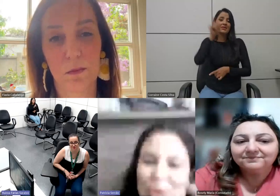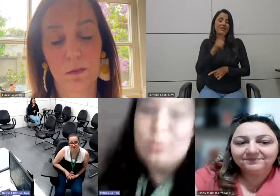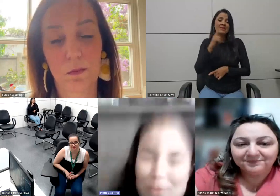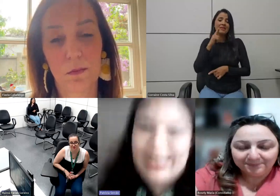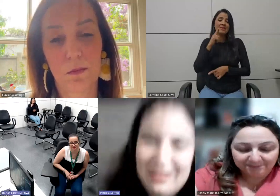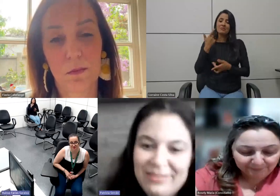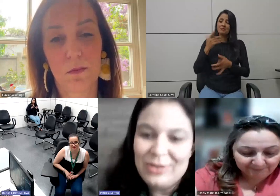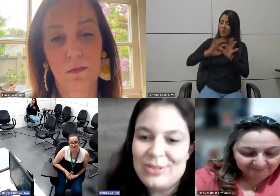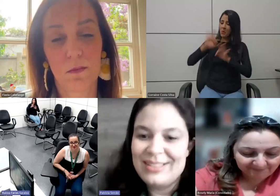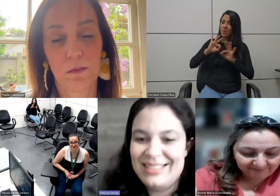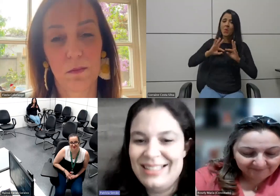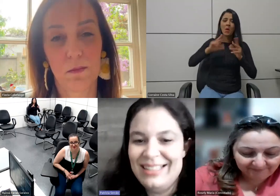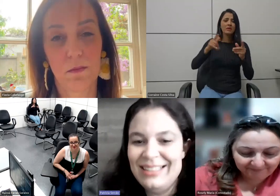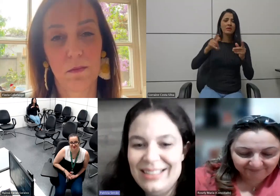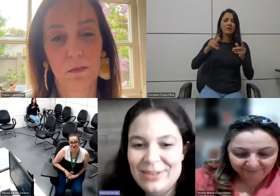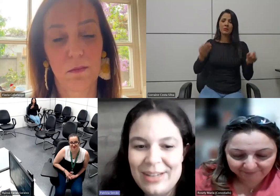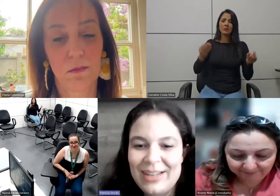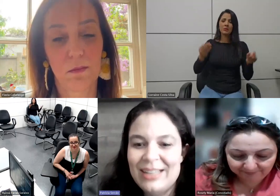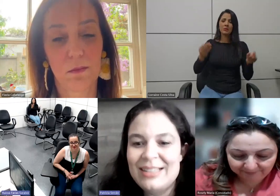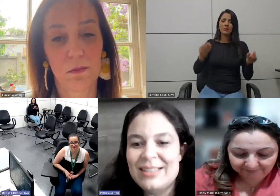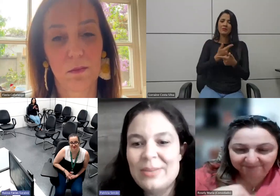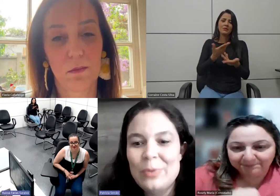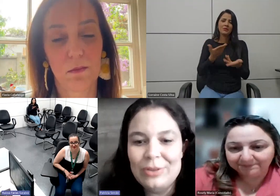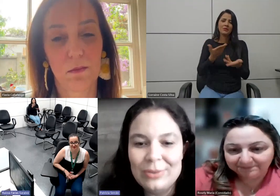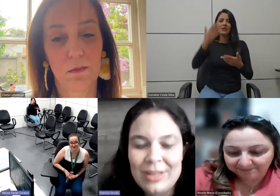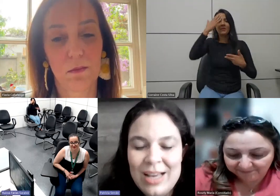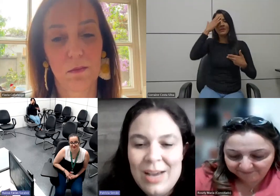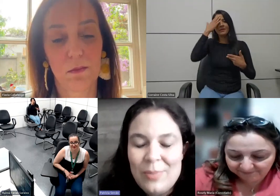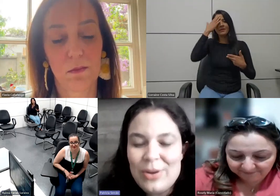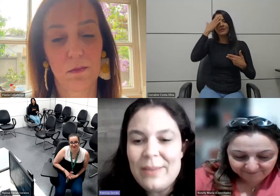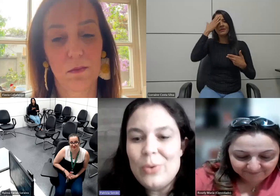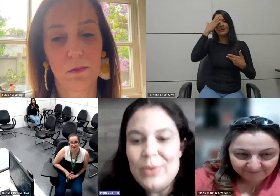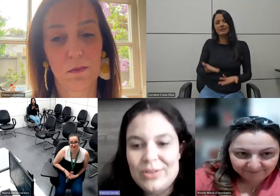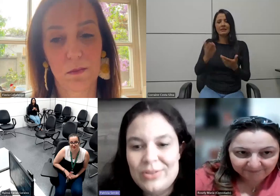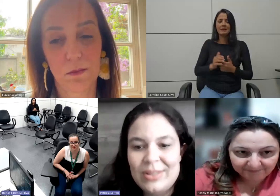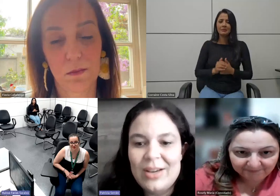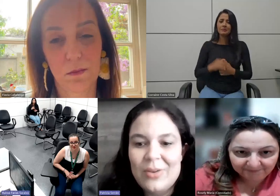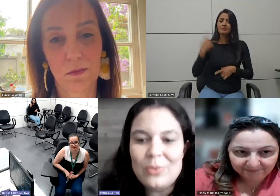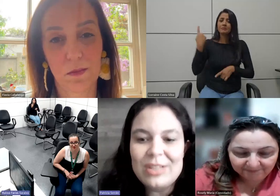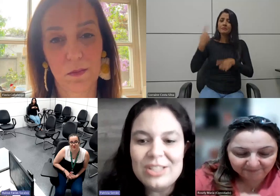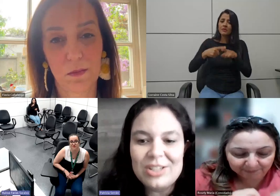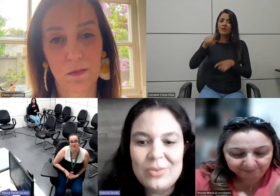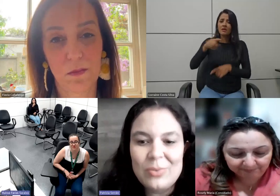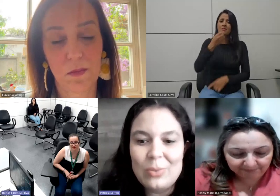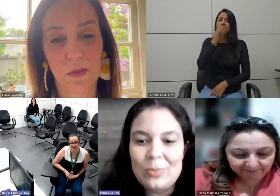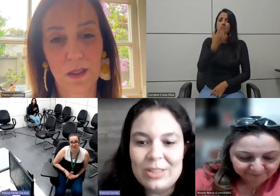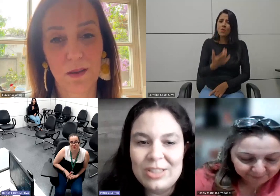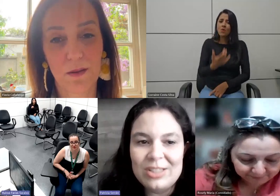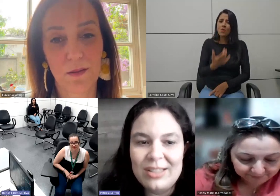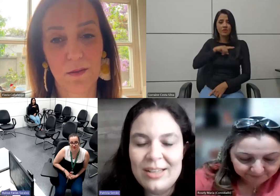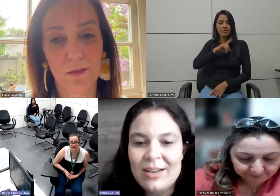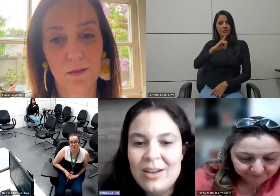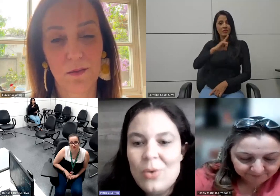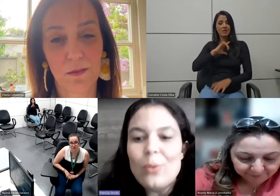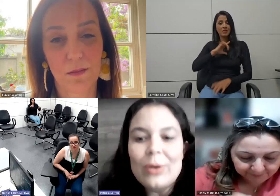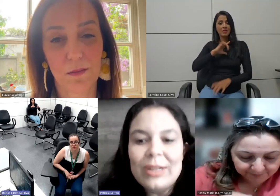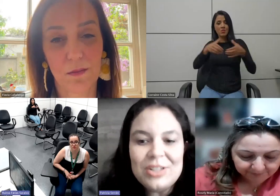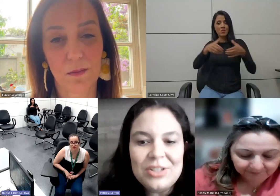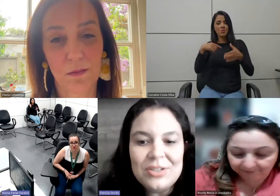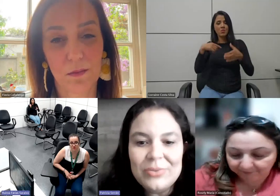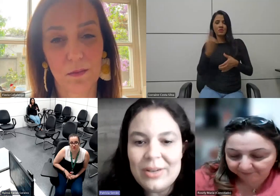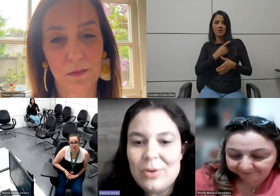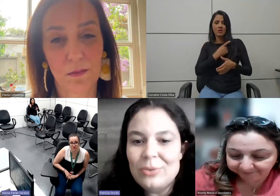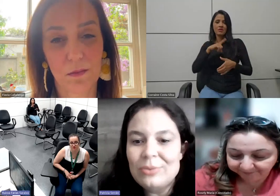pegar e organizar tudo maravilhoso assim e eu quero agradecer muito porque é bom isso o bom da gente ter um grupo da gente ter